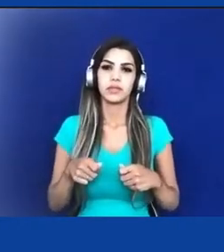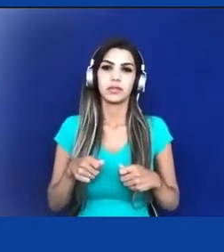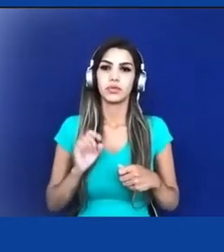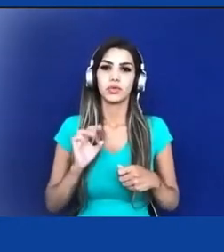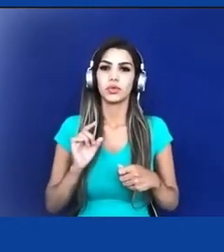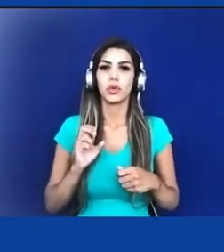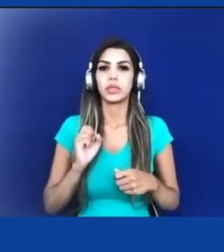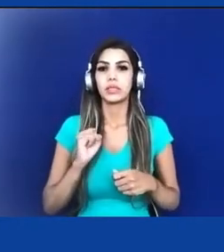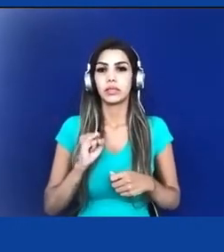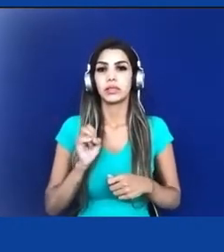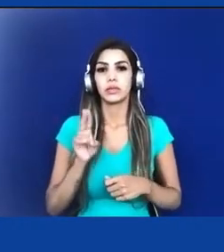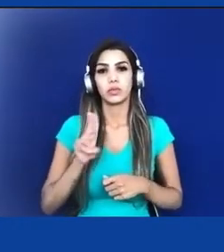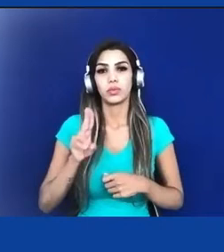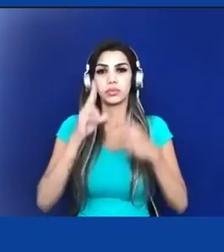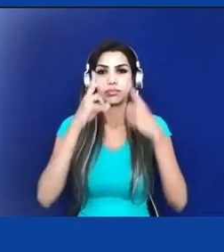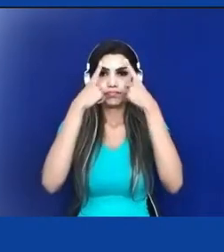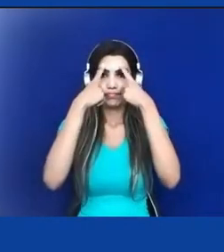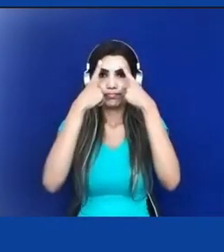É claro,